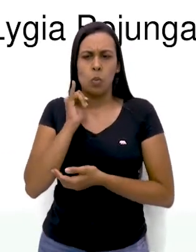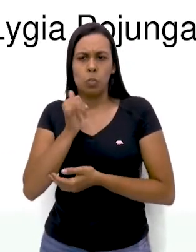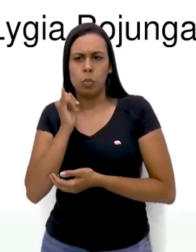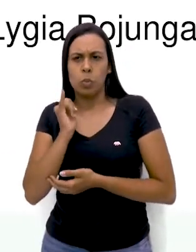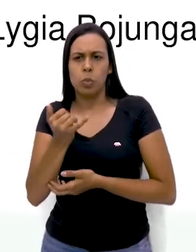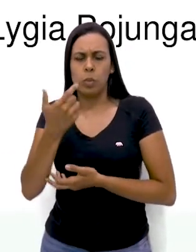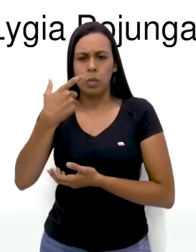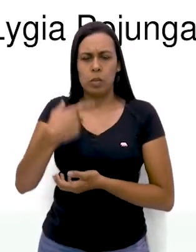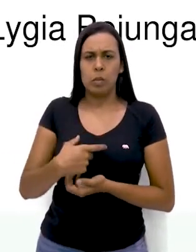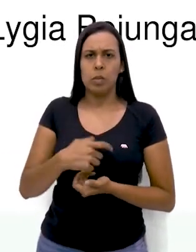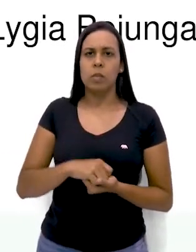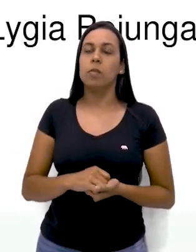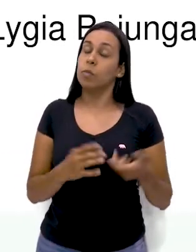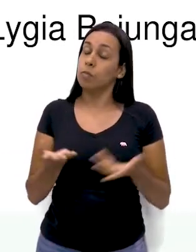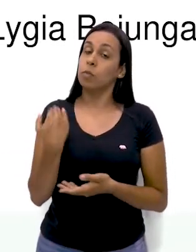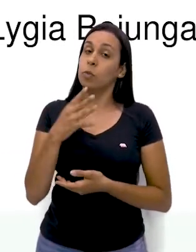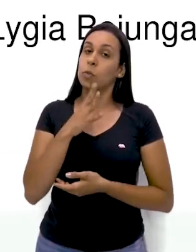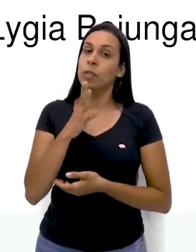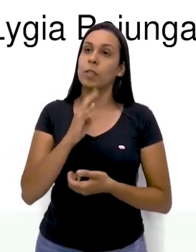Vamos conhecer um.